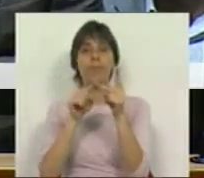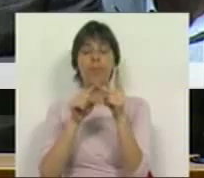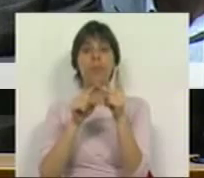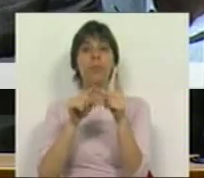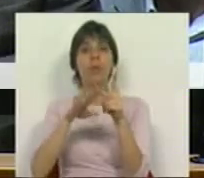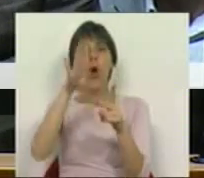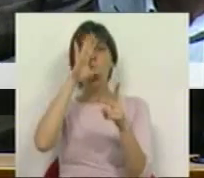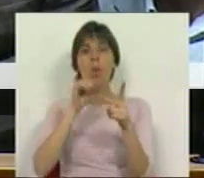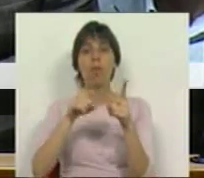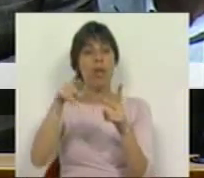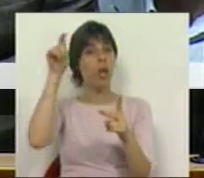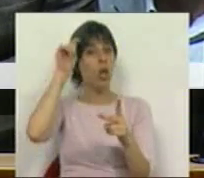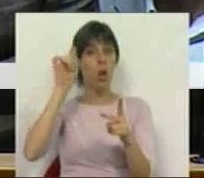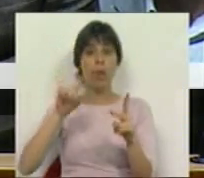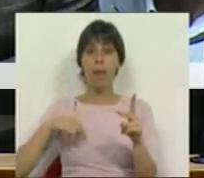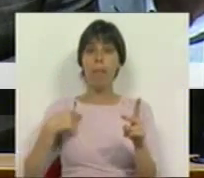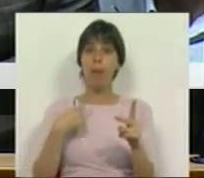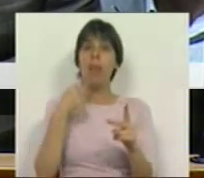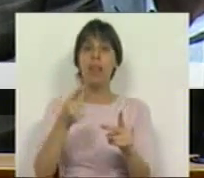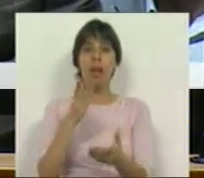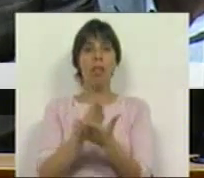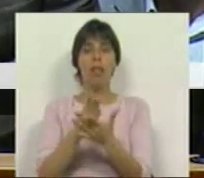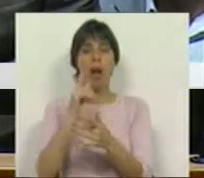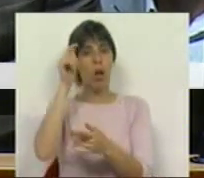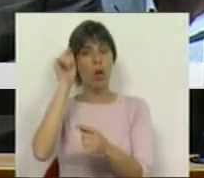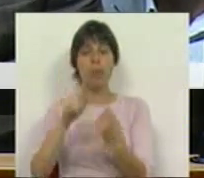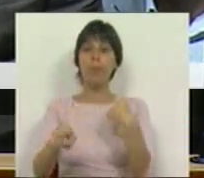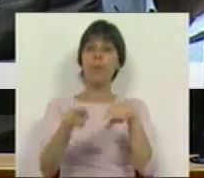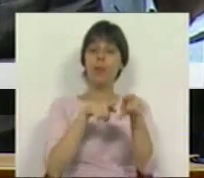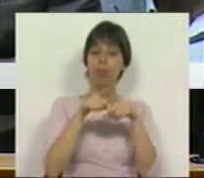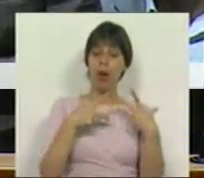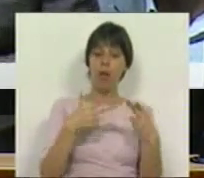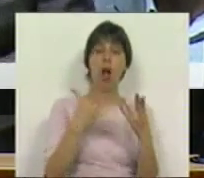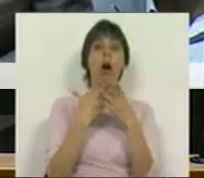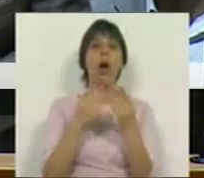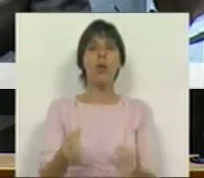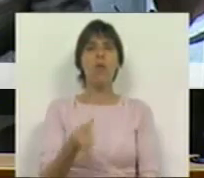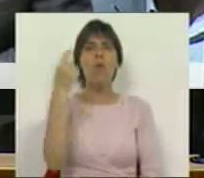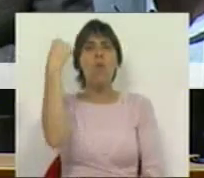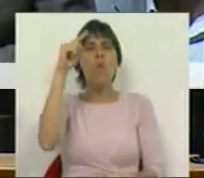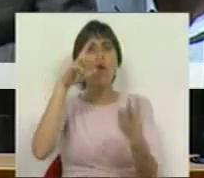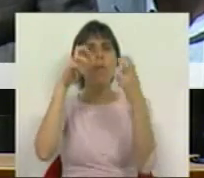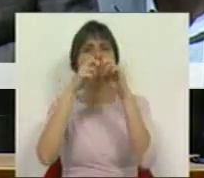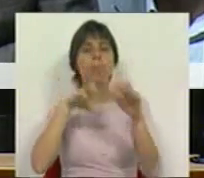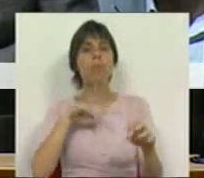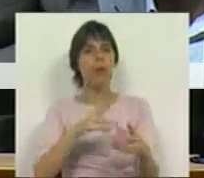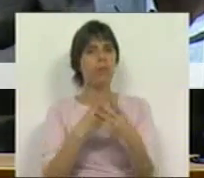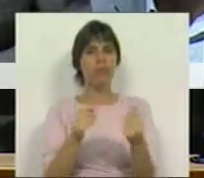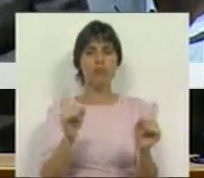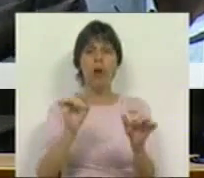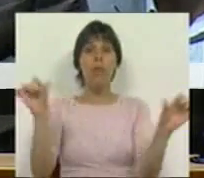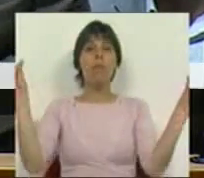pelos governantes que não respeitam a sua própria palavra. A política de austeridade não resolveu um único dos problemas do país.